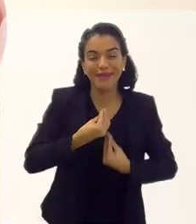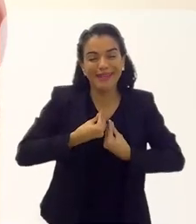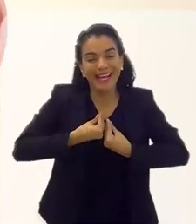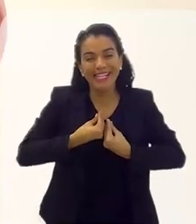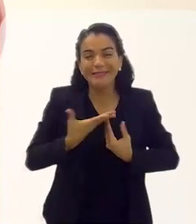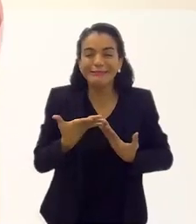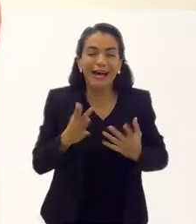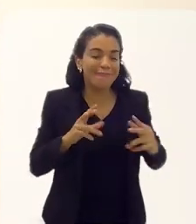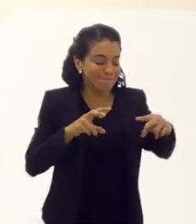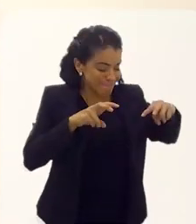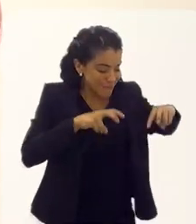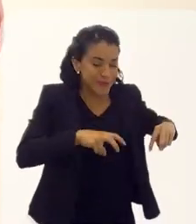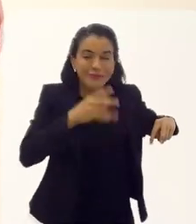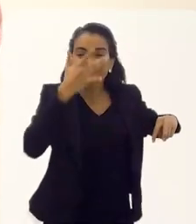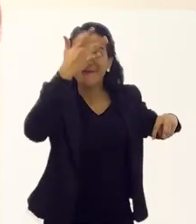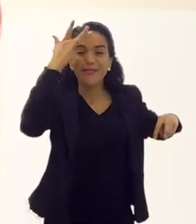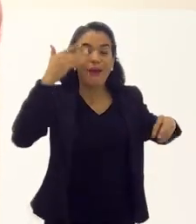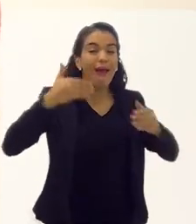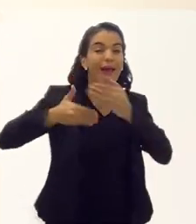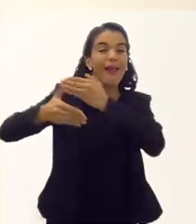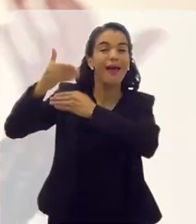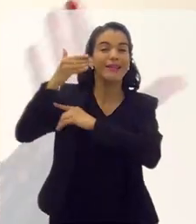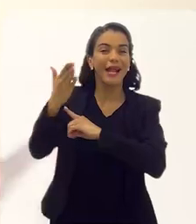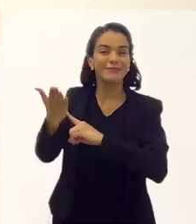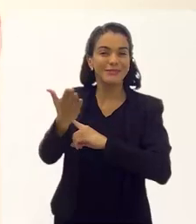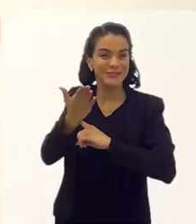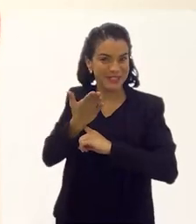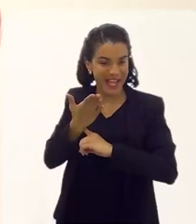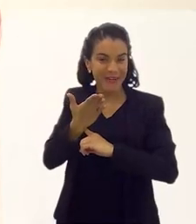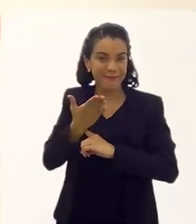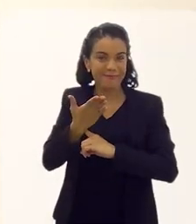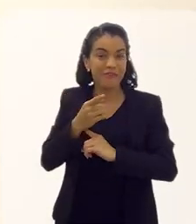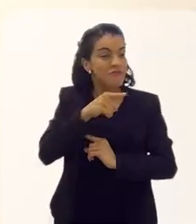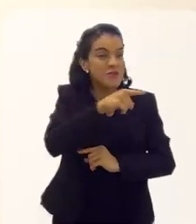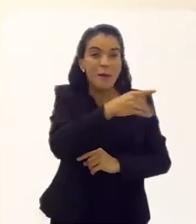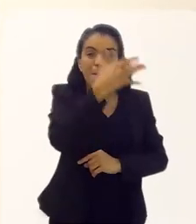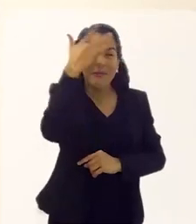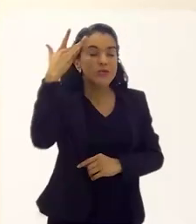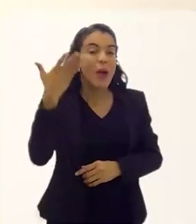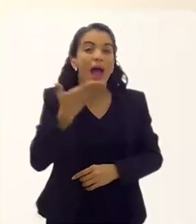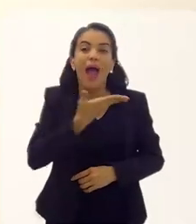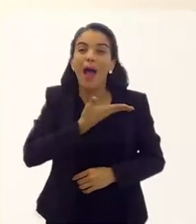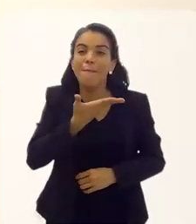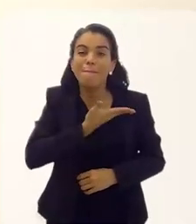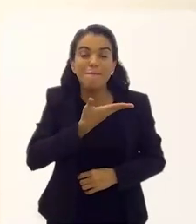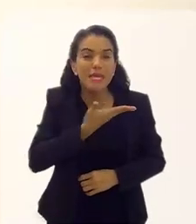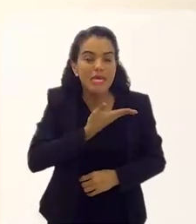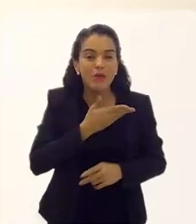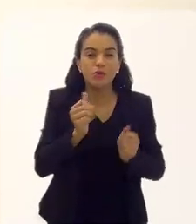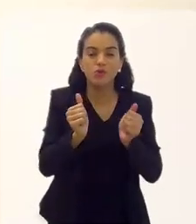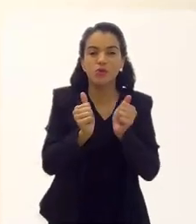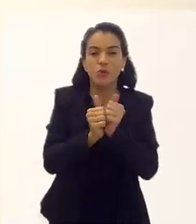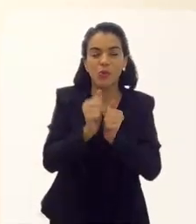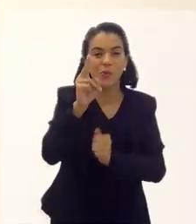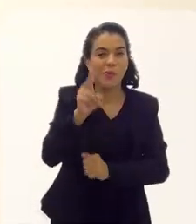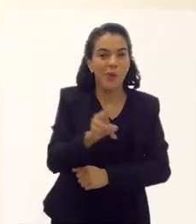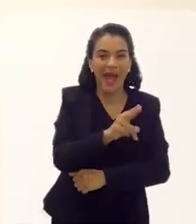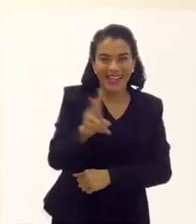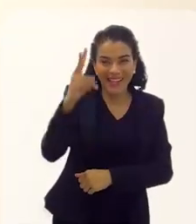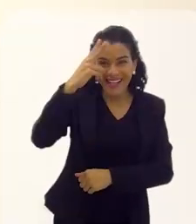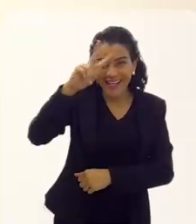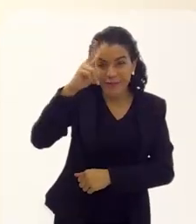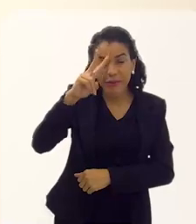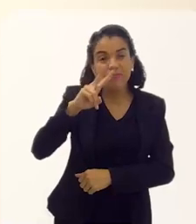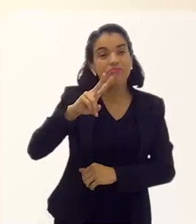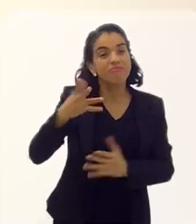oportunidade de eu estar com pessoas que lá atrás me ajudaram, que lá atrás... Você é uma pessoa que foi amiga de um compadre,